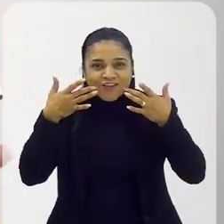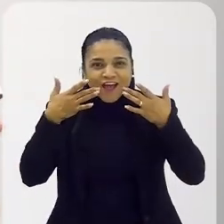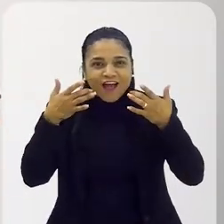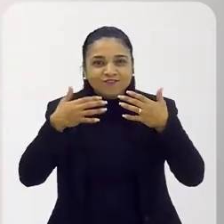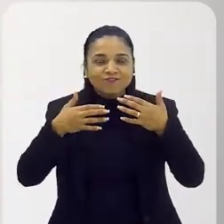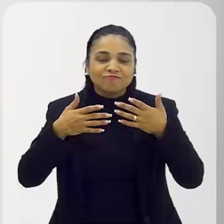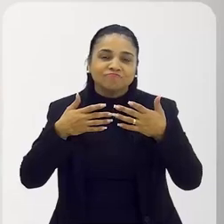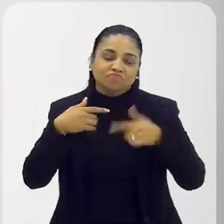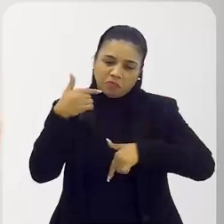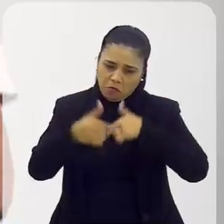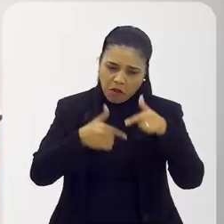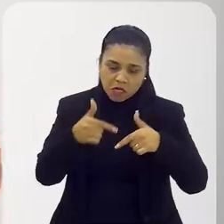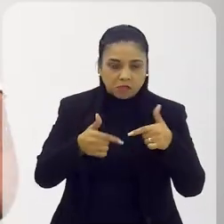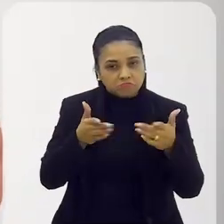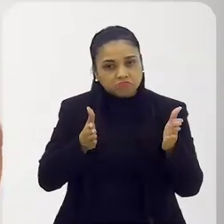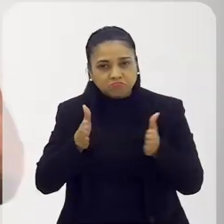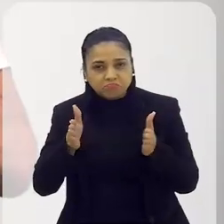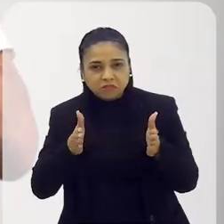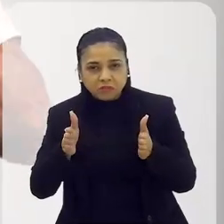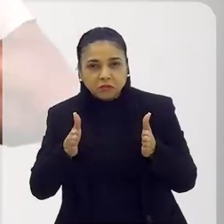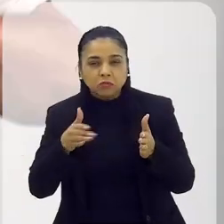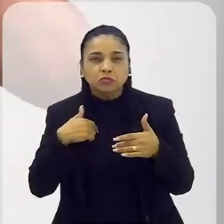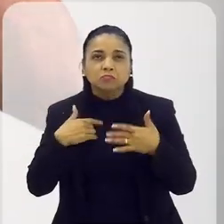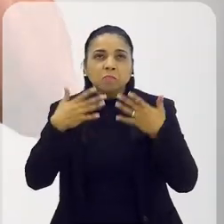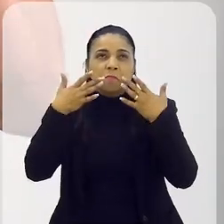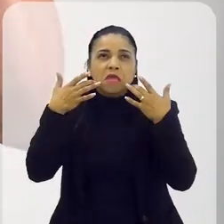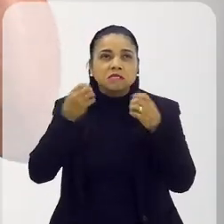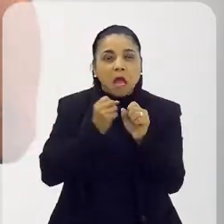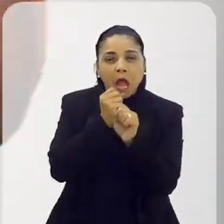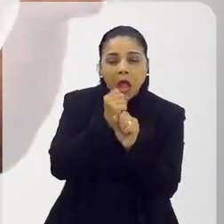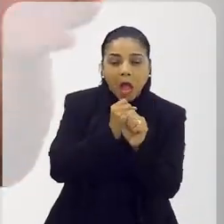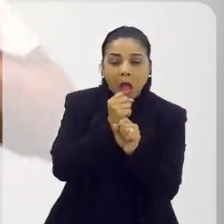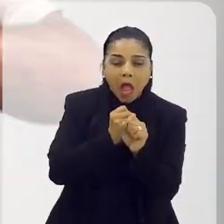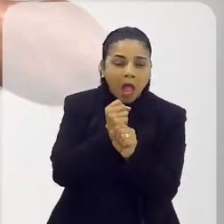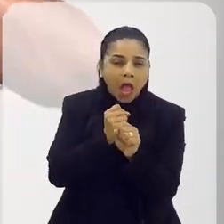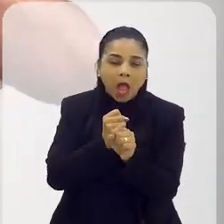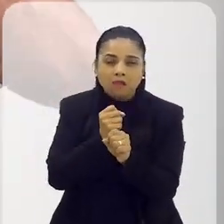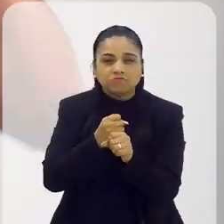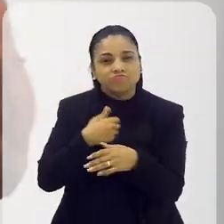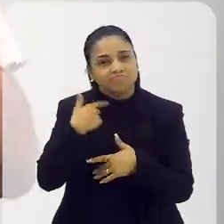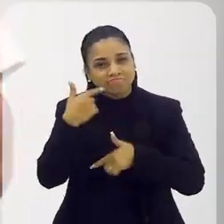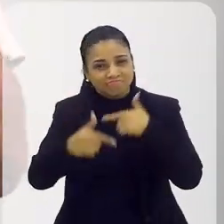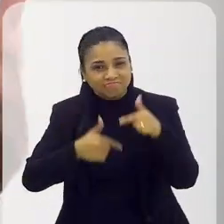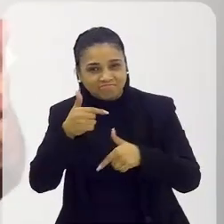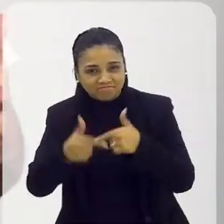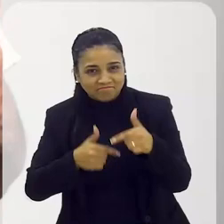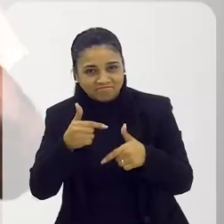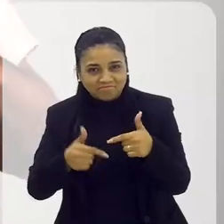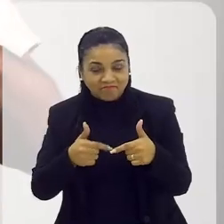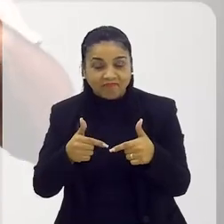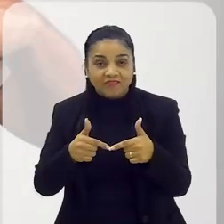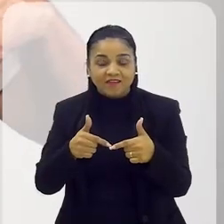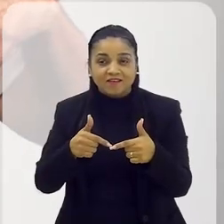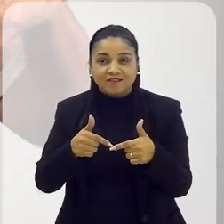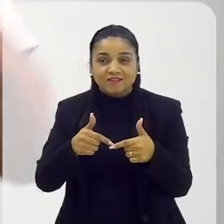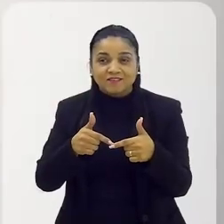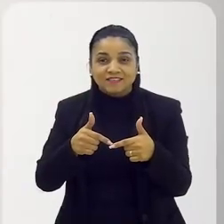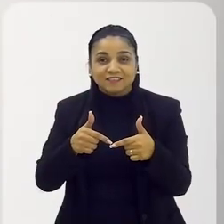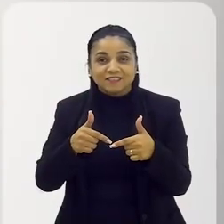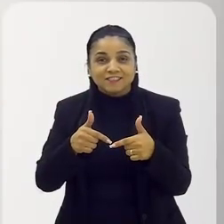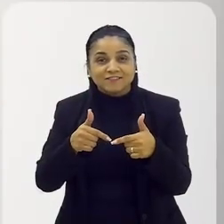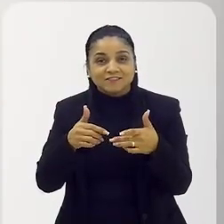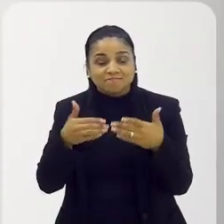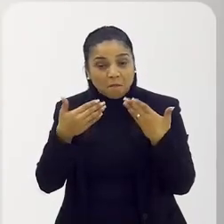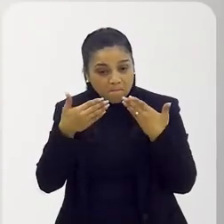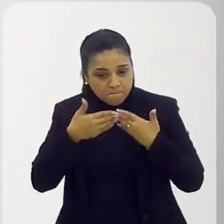estrear agora, gente pode levar um tempo para trabalhar, pode ser... já estrei peças durante anos, mas quando vai